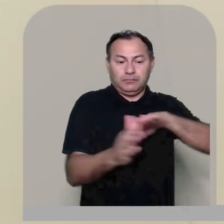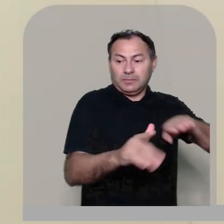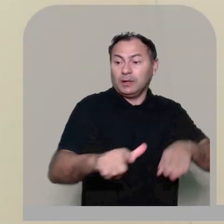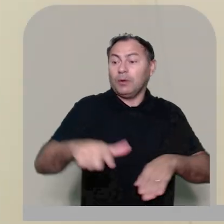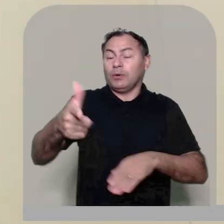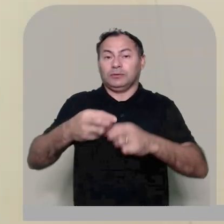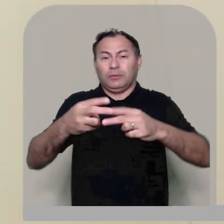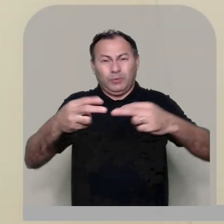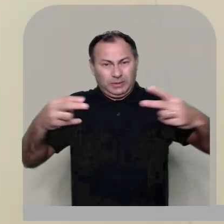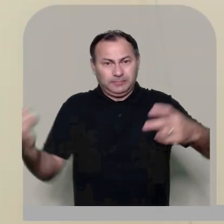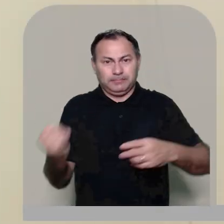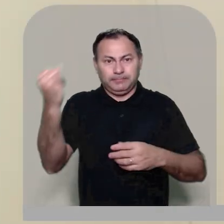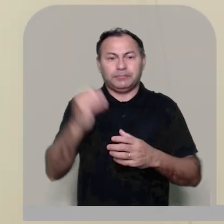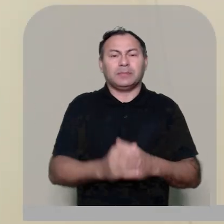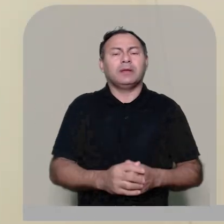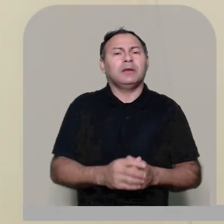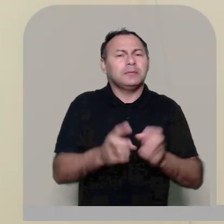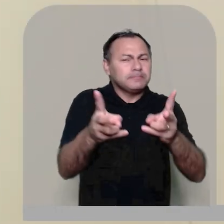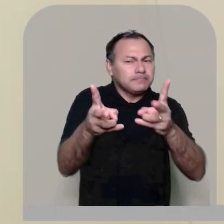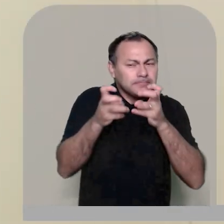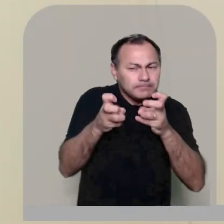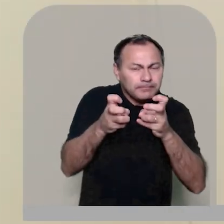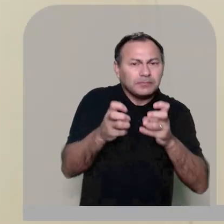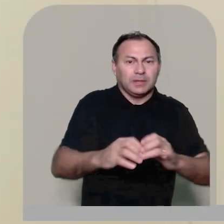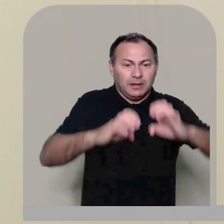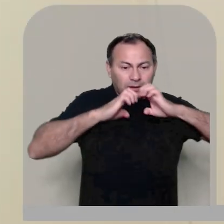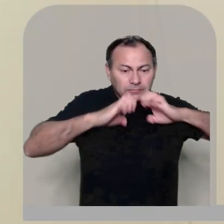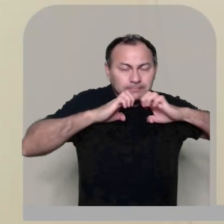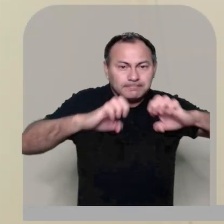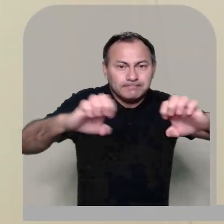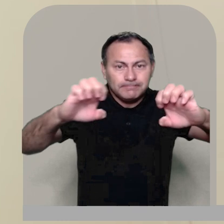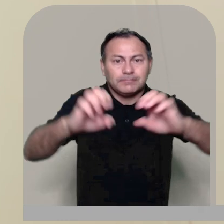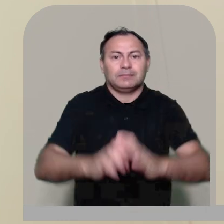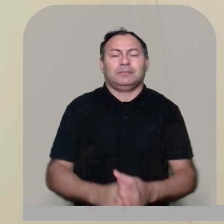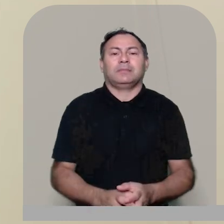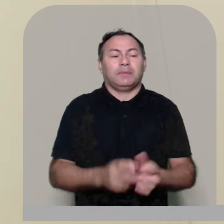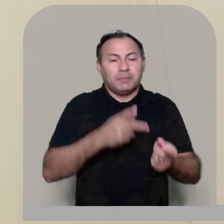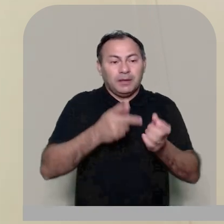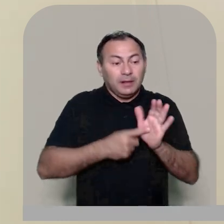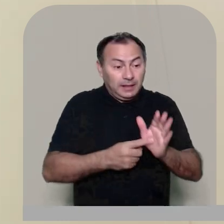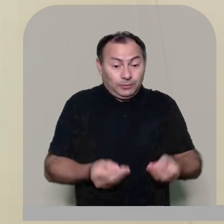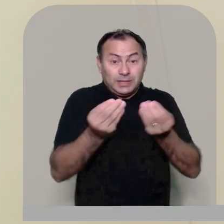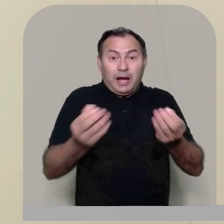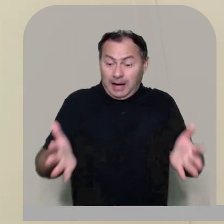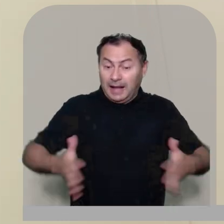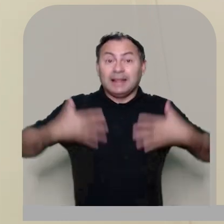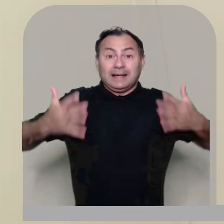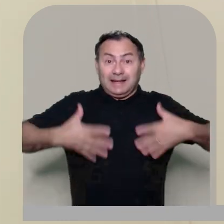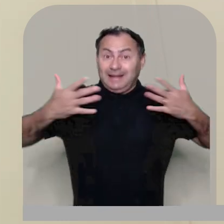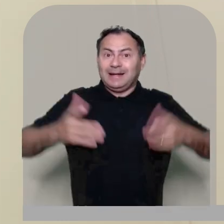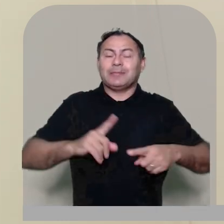aspecto importante é perceber que a evangelização traz alegria